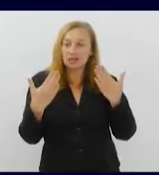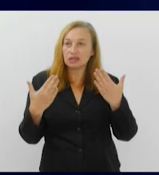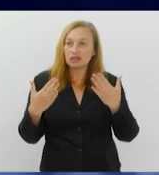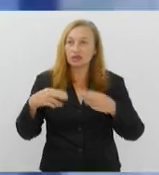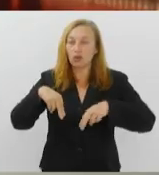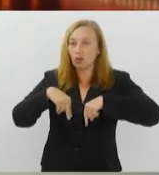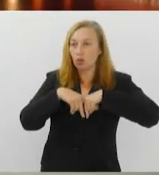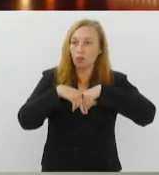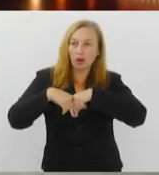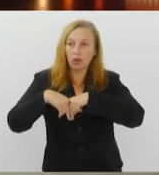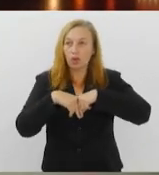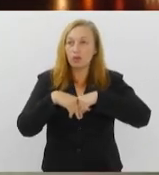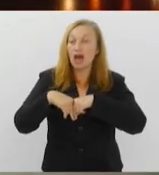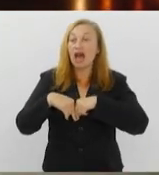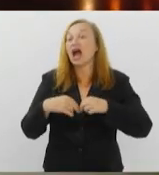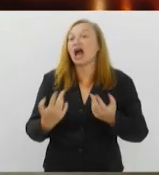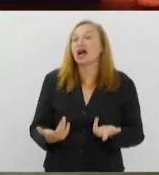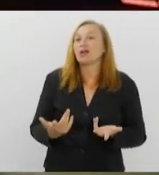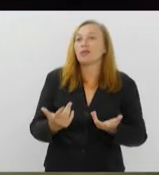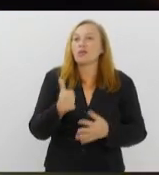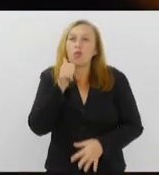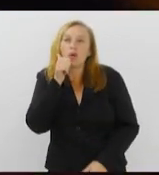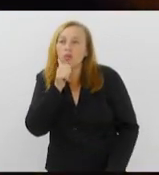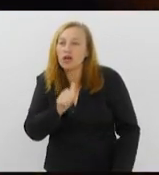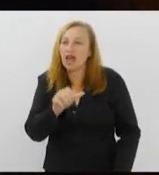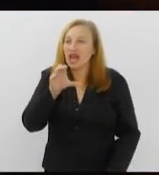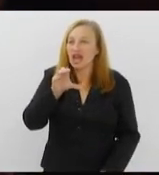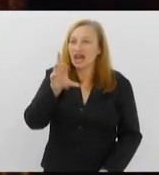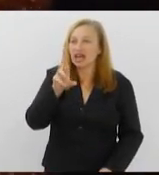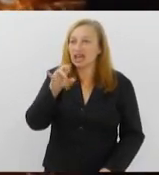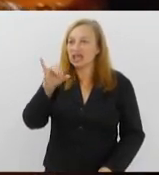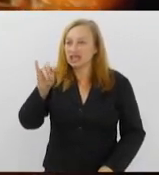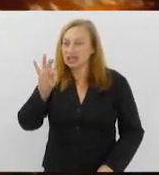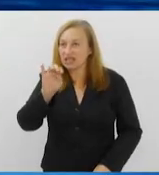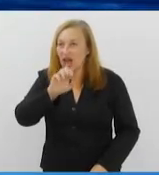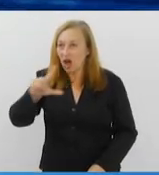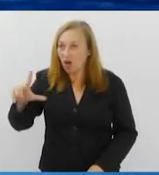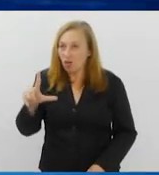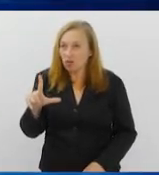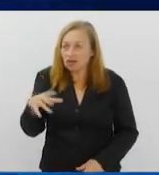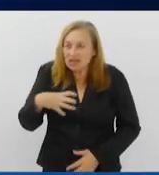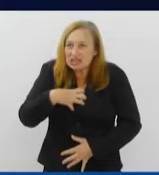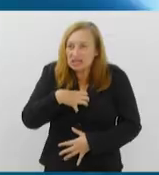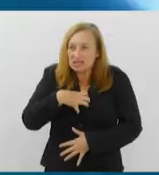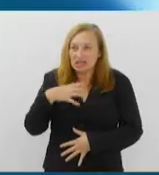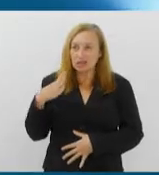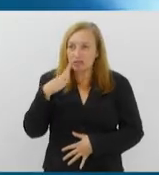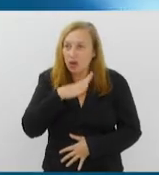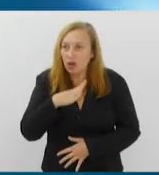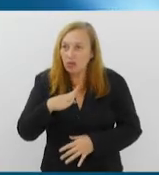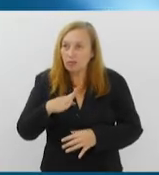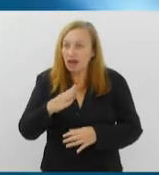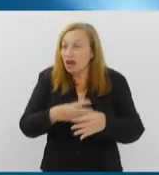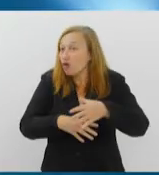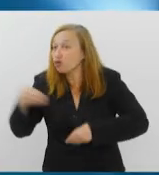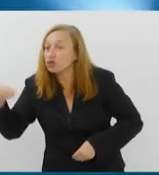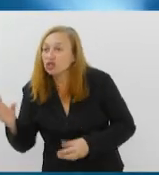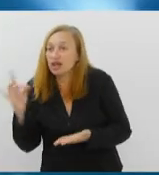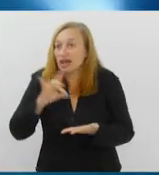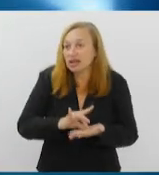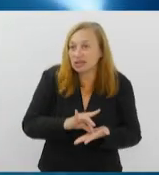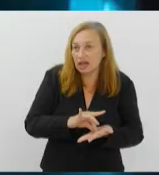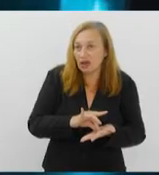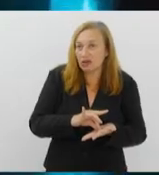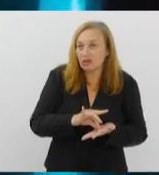a corpo. A história remete a uma jovem, Crystal, que se sente incompreendida e que para escapar de sua realidade, se aventura em um lago